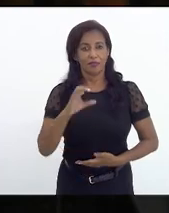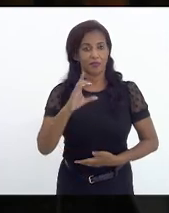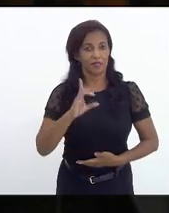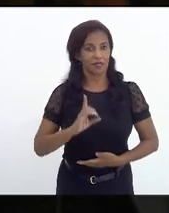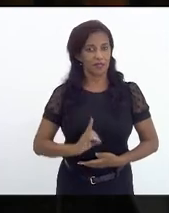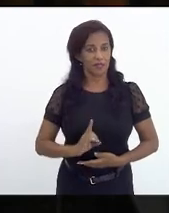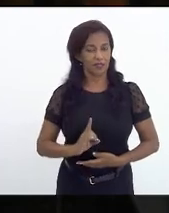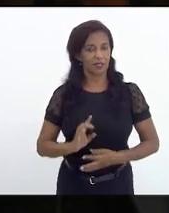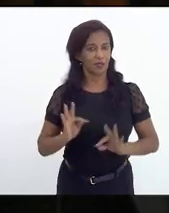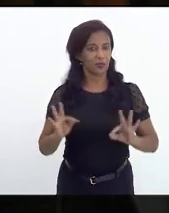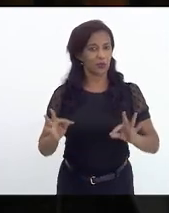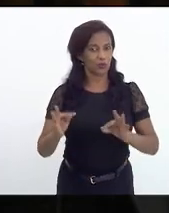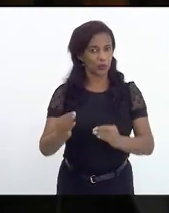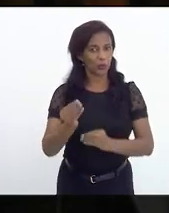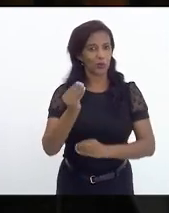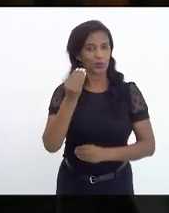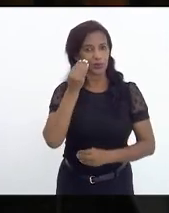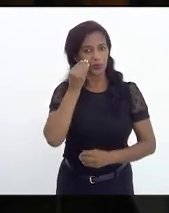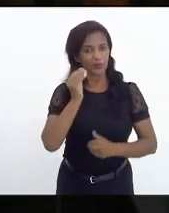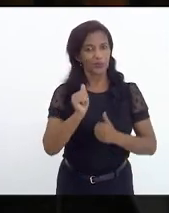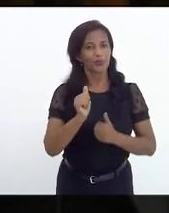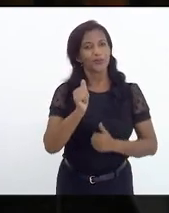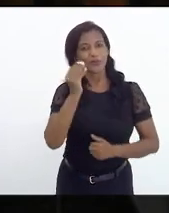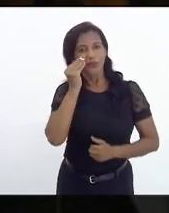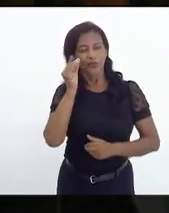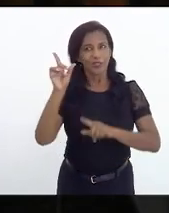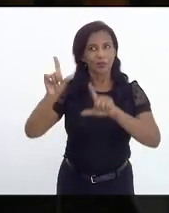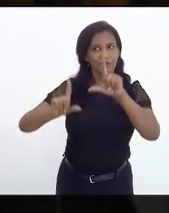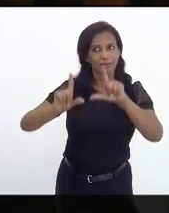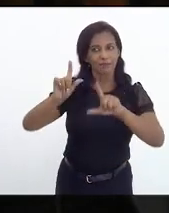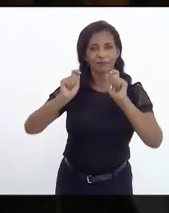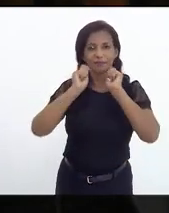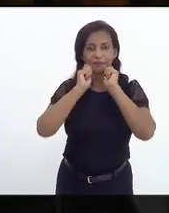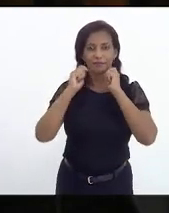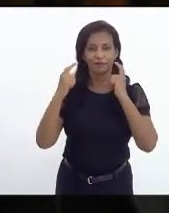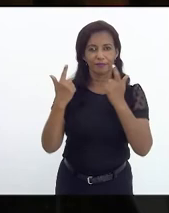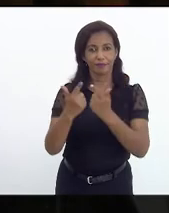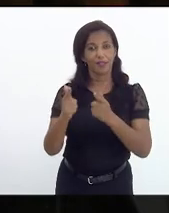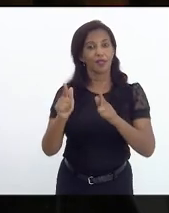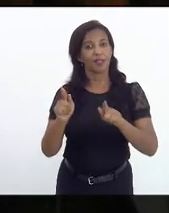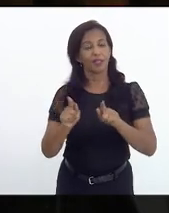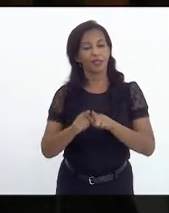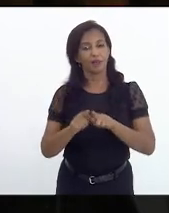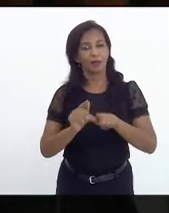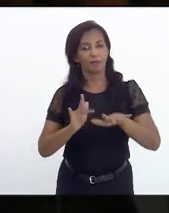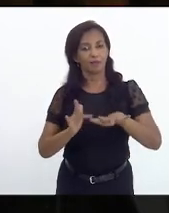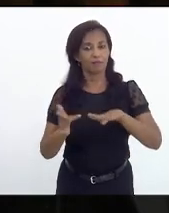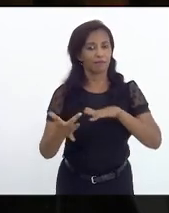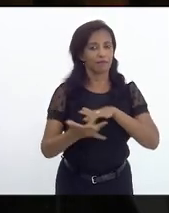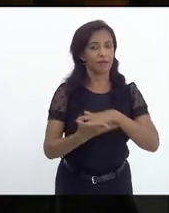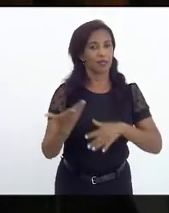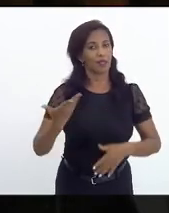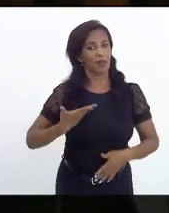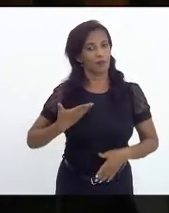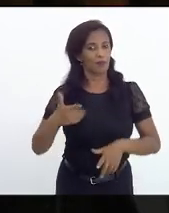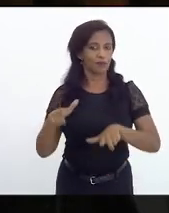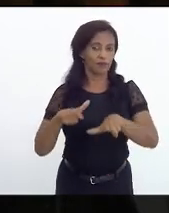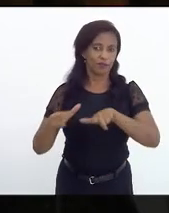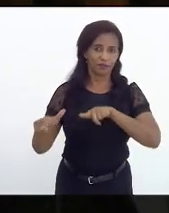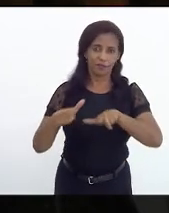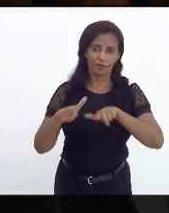cidadãos que nos acompanham pela TV Alerj, nos seguem pelas redes sociais, imprensa e colegas de trabalho